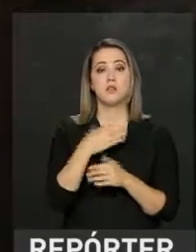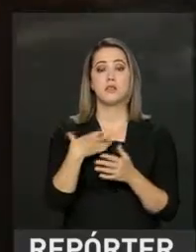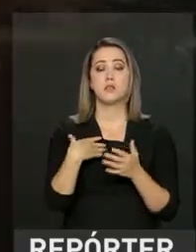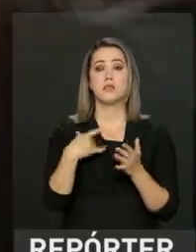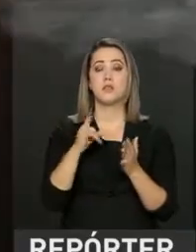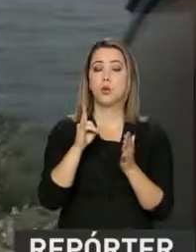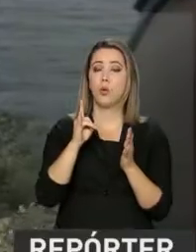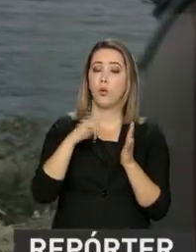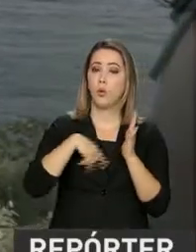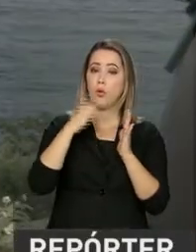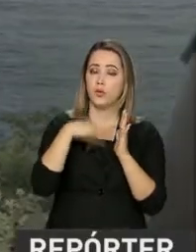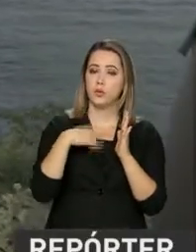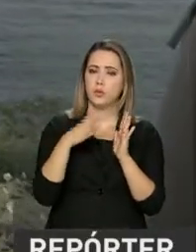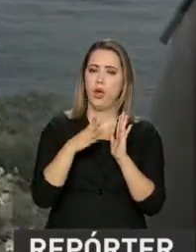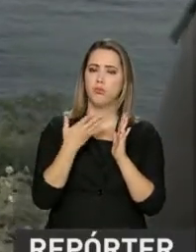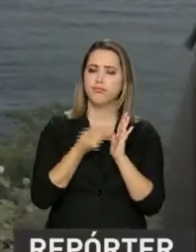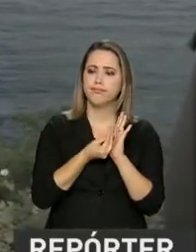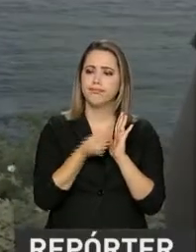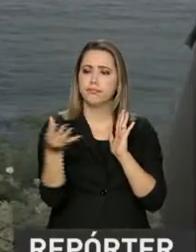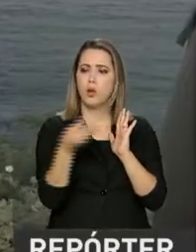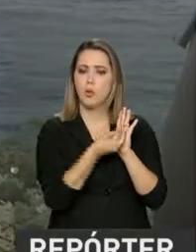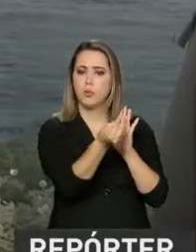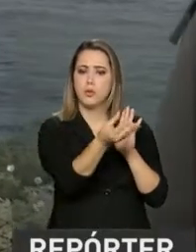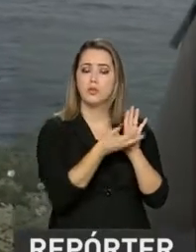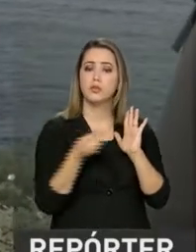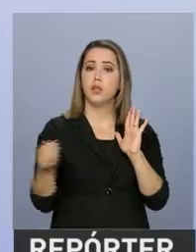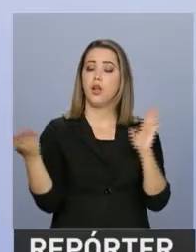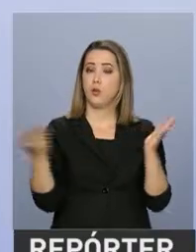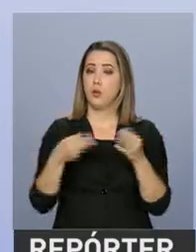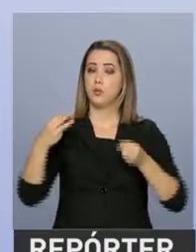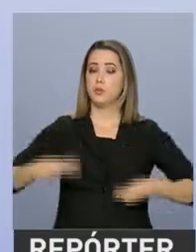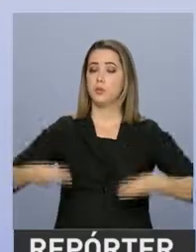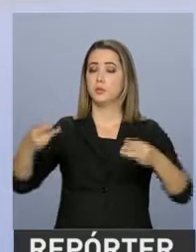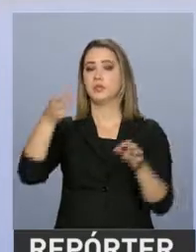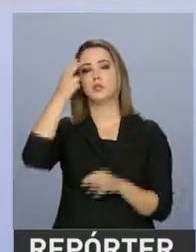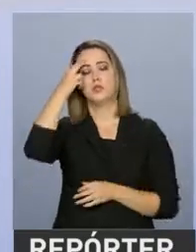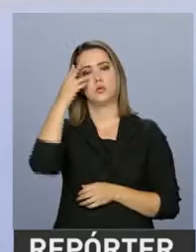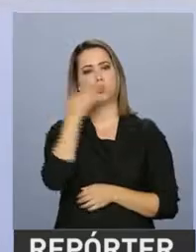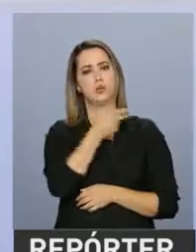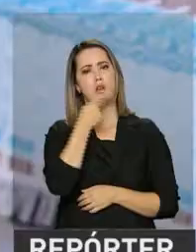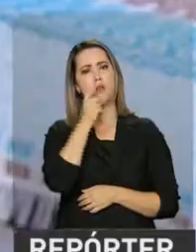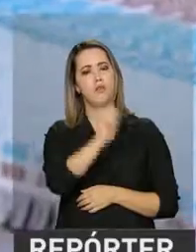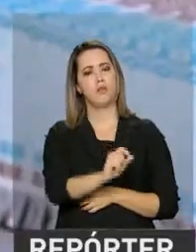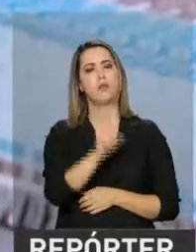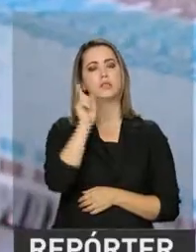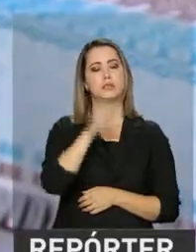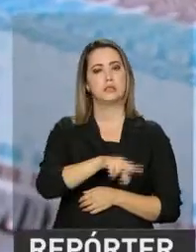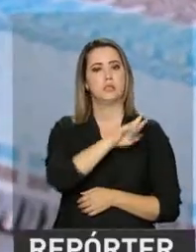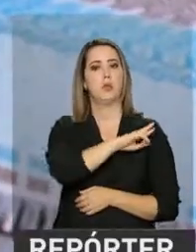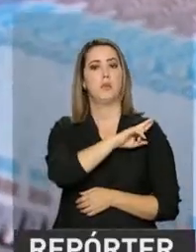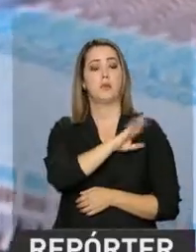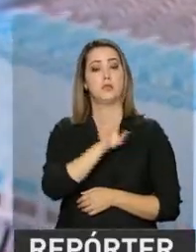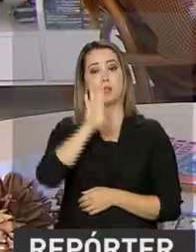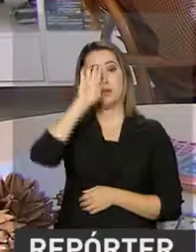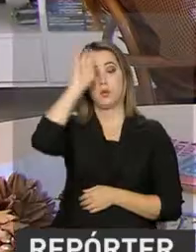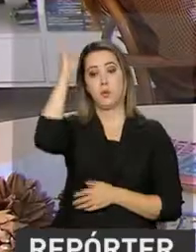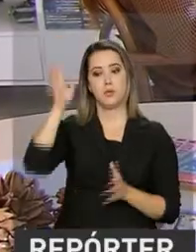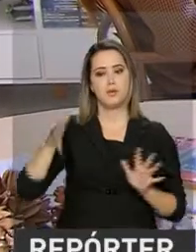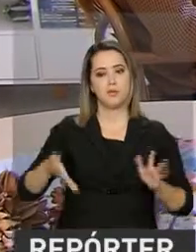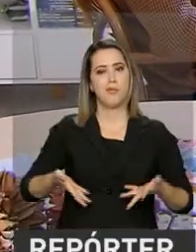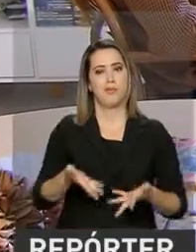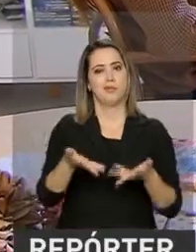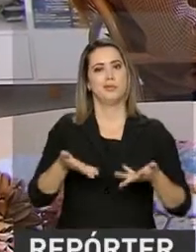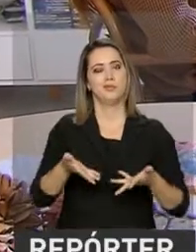para o setor audiovisual foram lançados pelo Ministério da Cultura. Para o cineasta, eles representam o principal incentivo